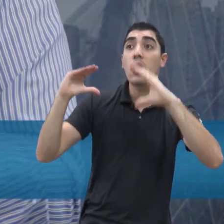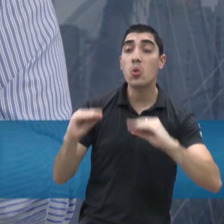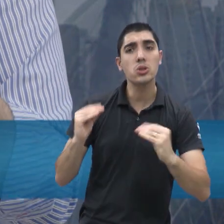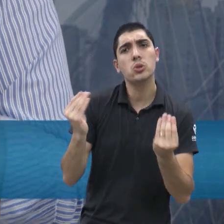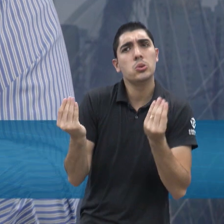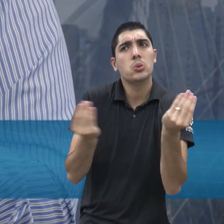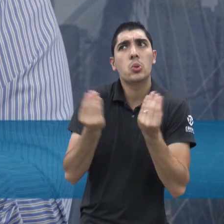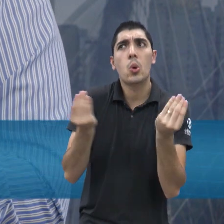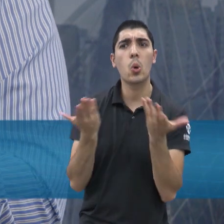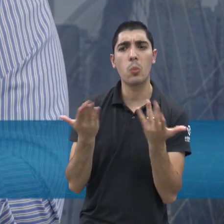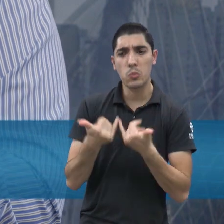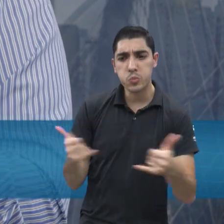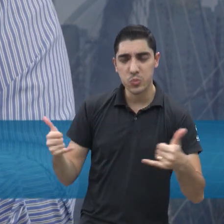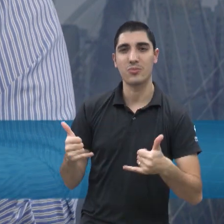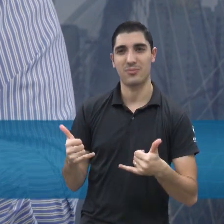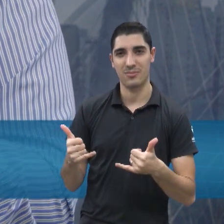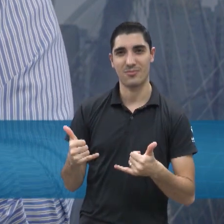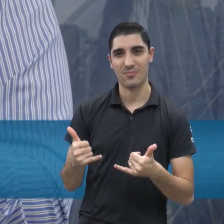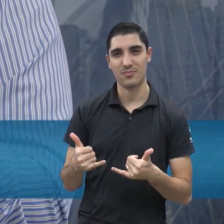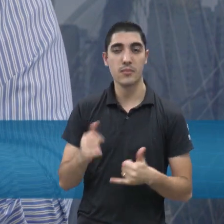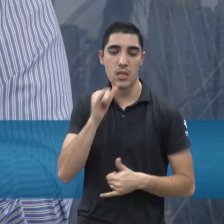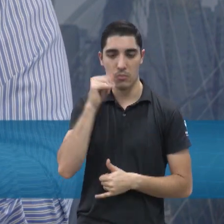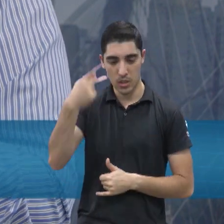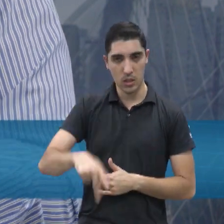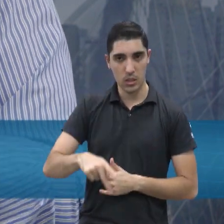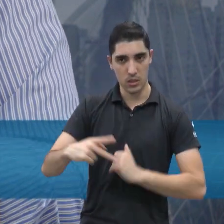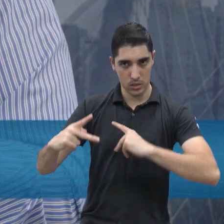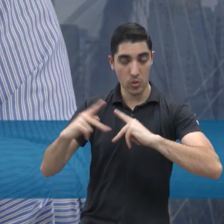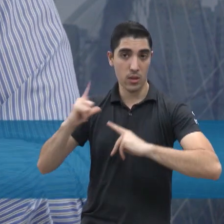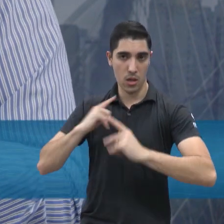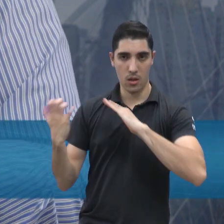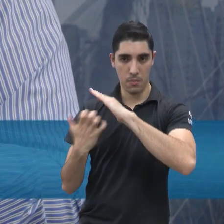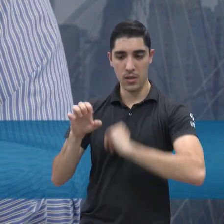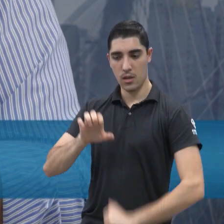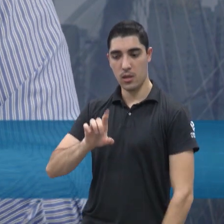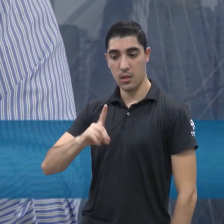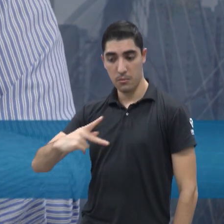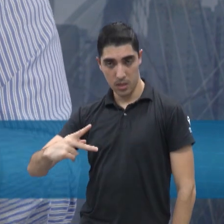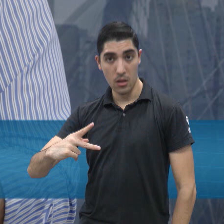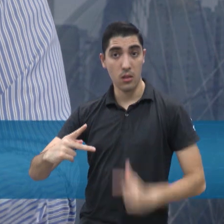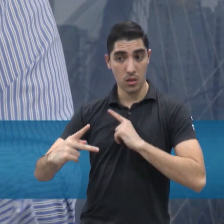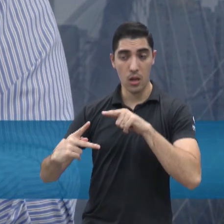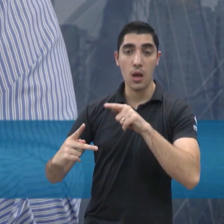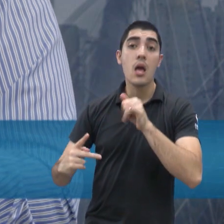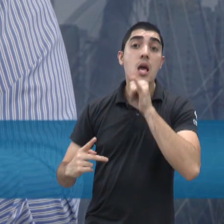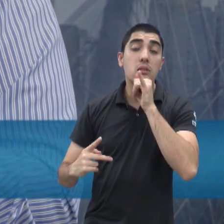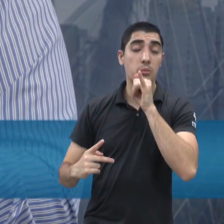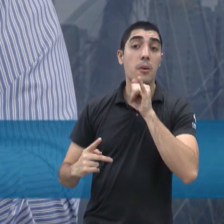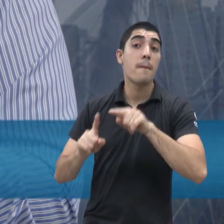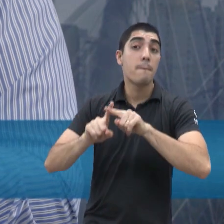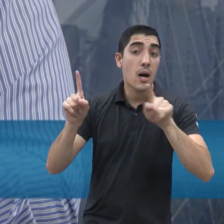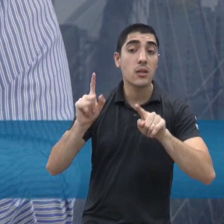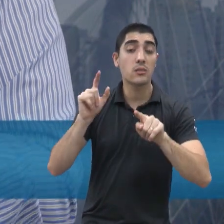no caso aqui de São José, da EDP, né? Sim. Então, em algum momento do dia, você vai estar usando, é,